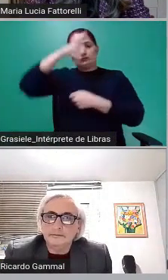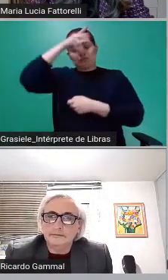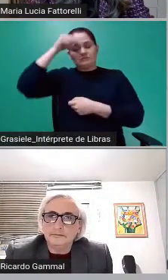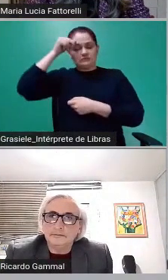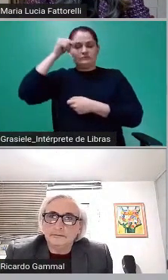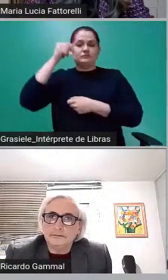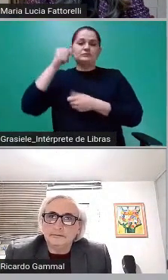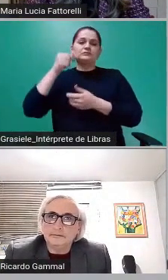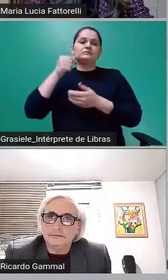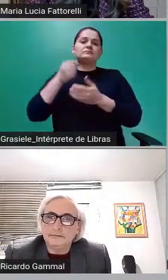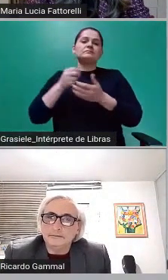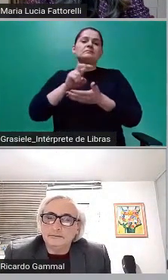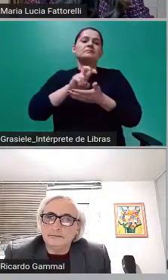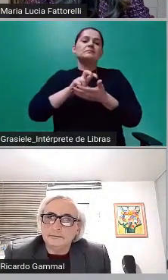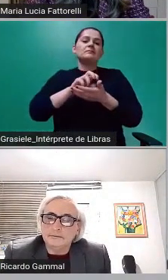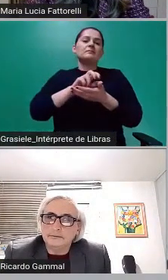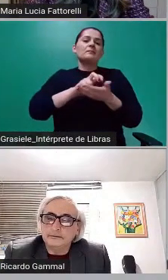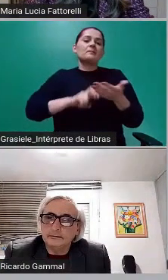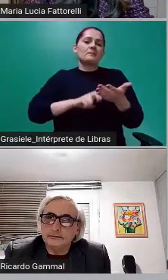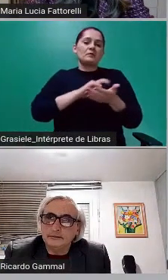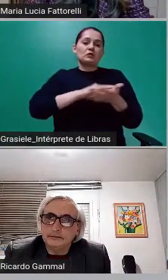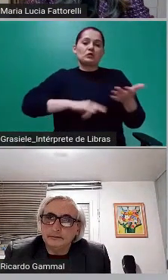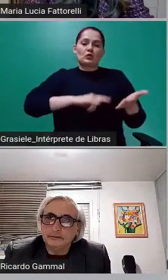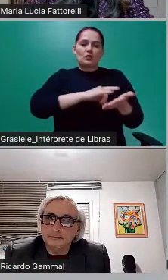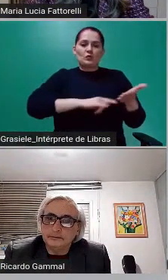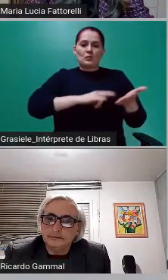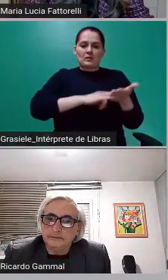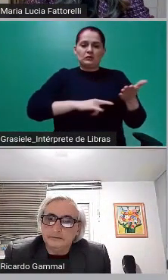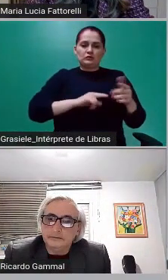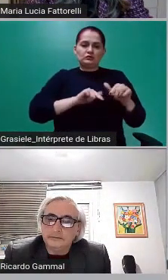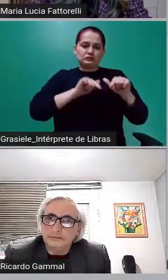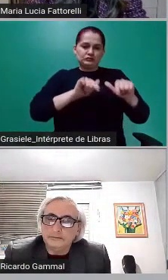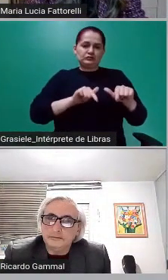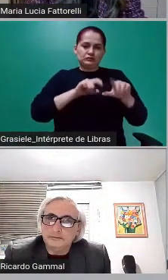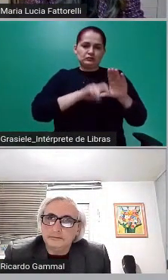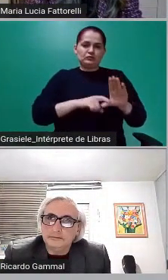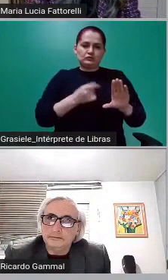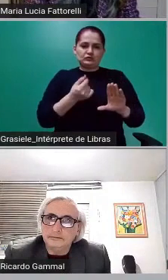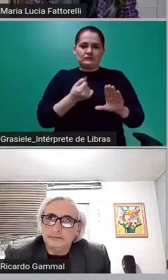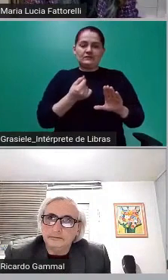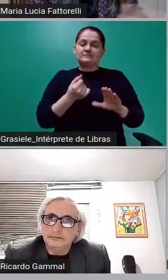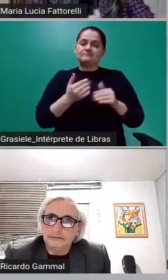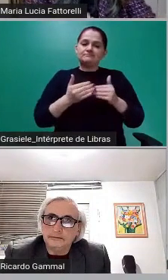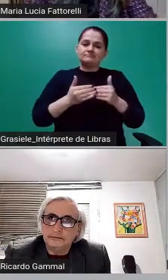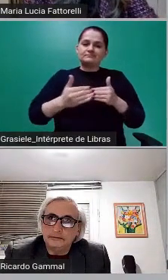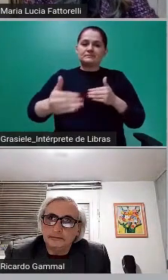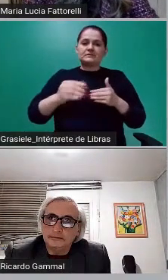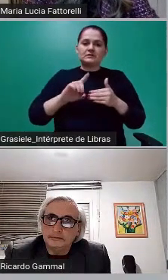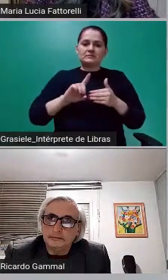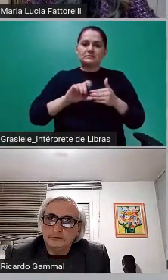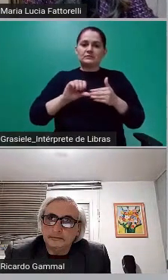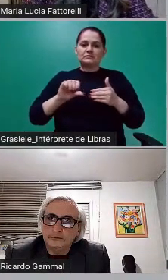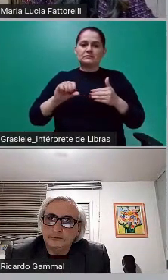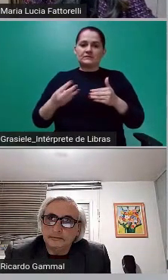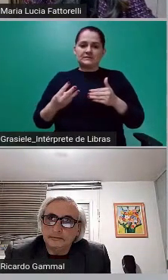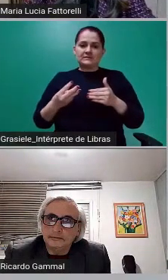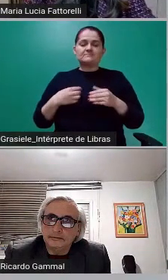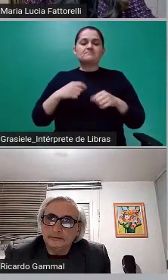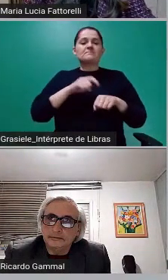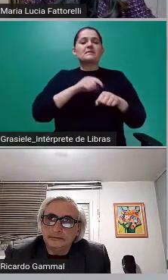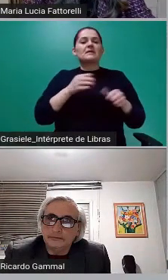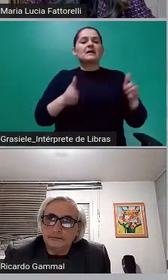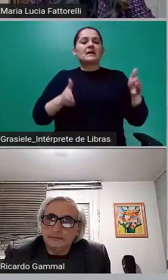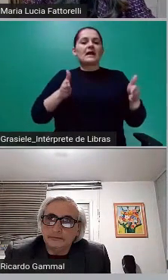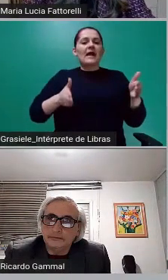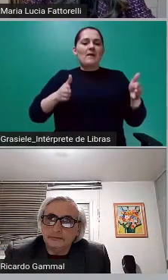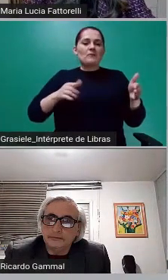pública após 1993, e nessa época era prefeito do município de São Paulo, o